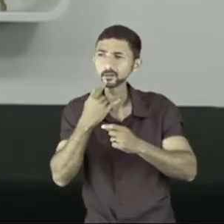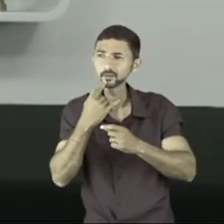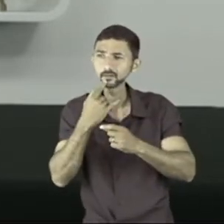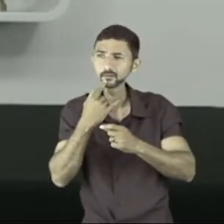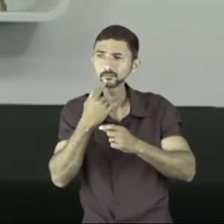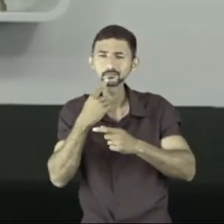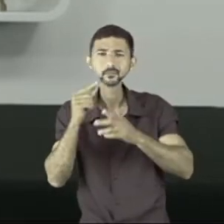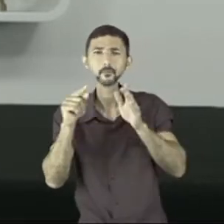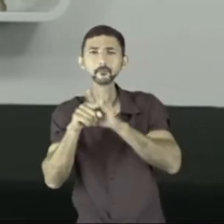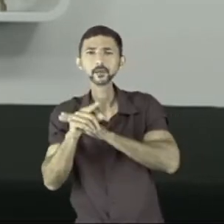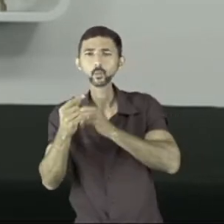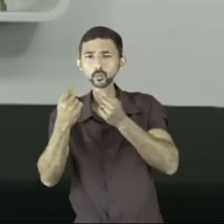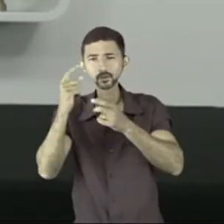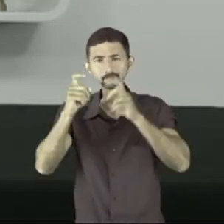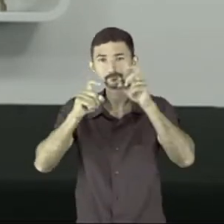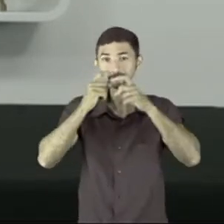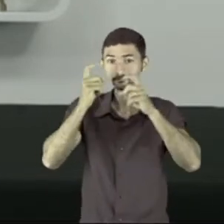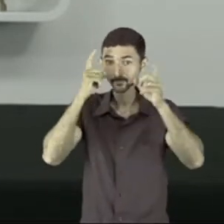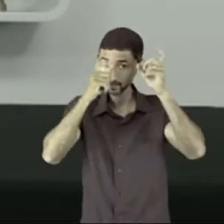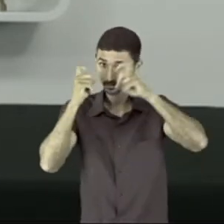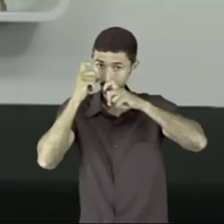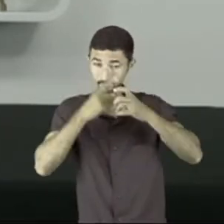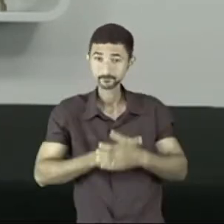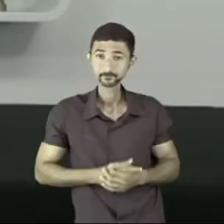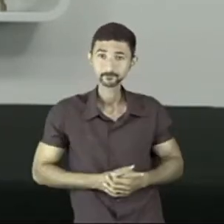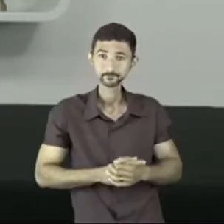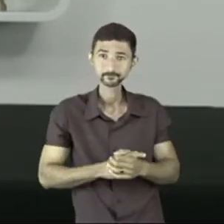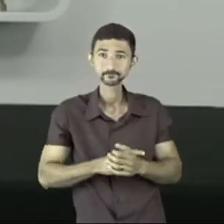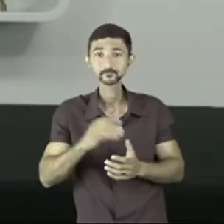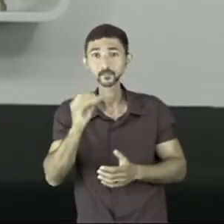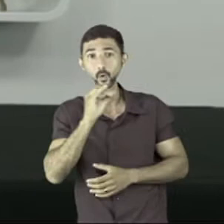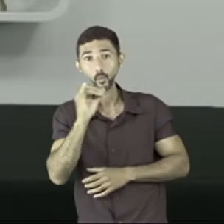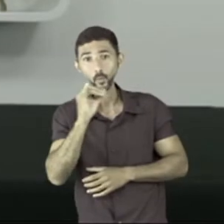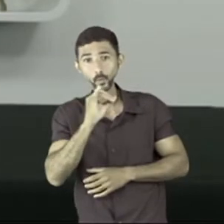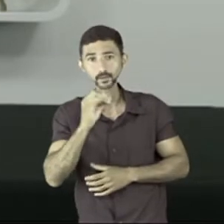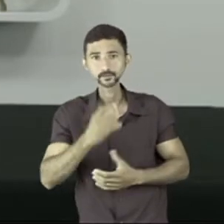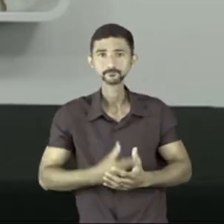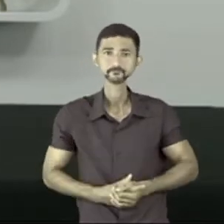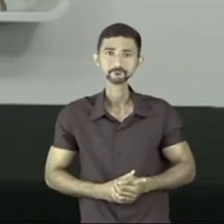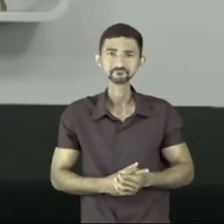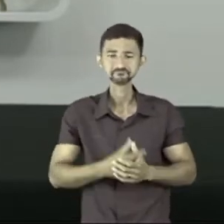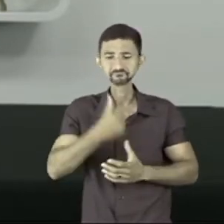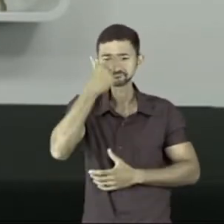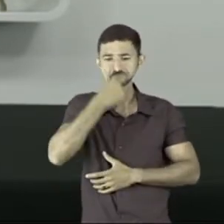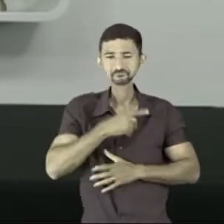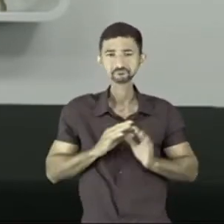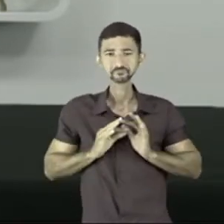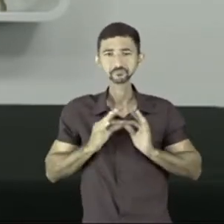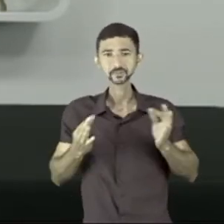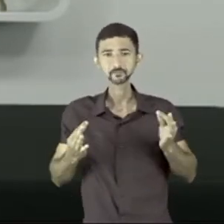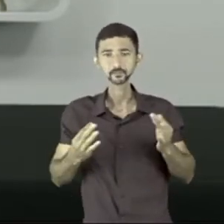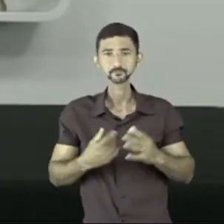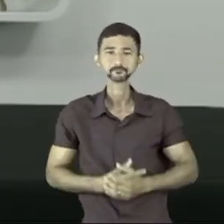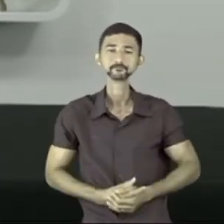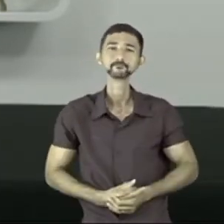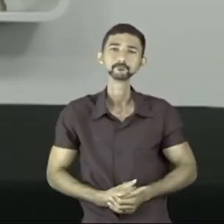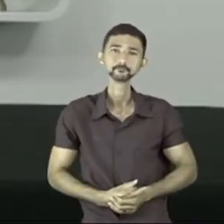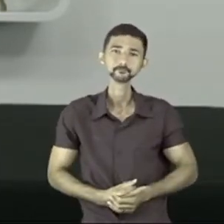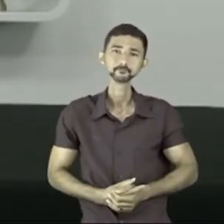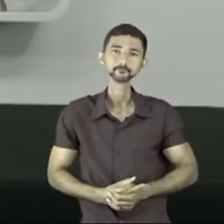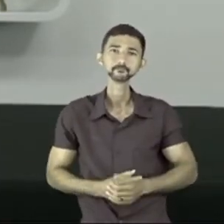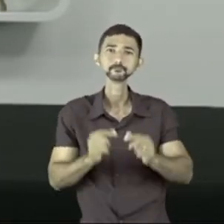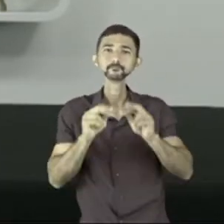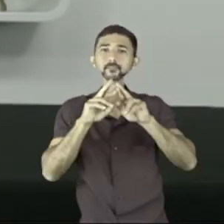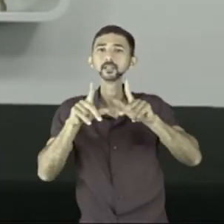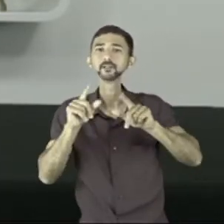em tom de pergunta para essa pessoa ou oi, simples e friamente, quando você usa o ponto. Que